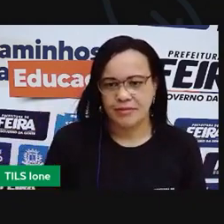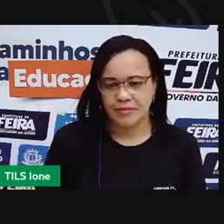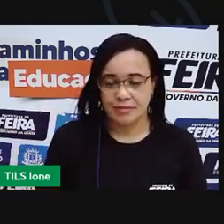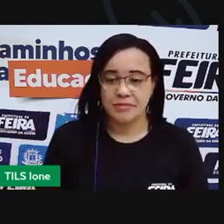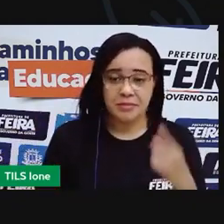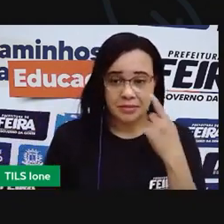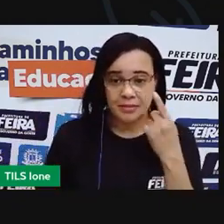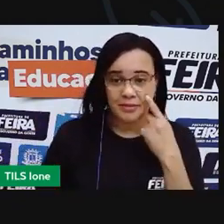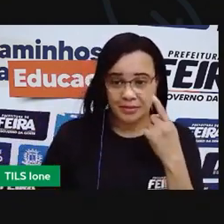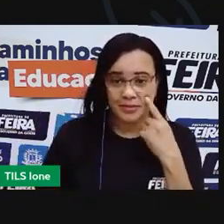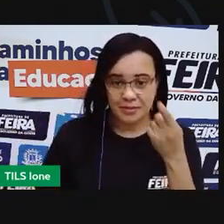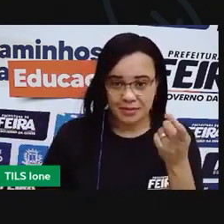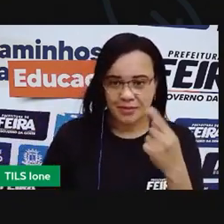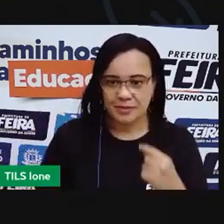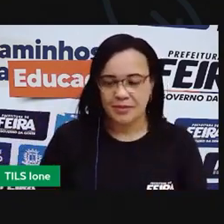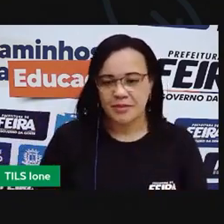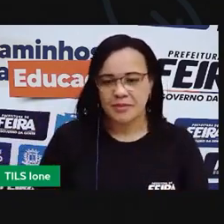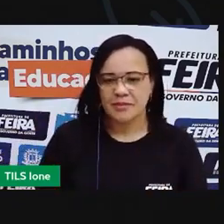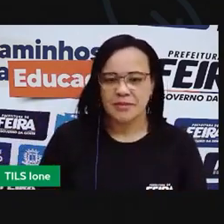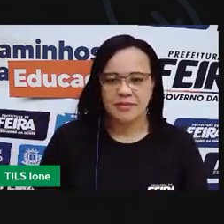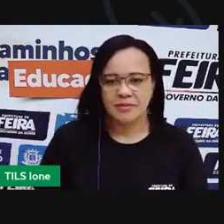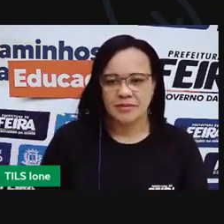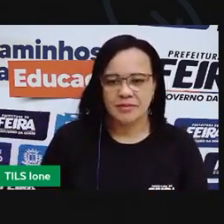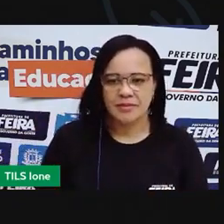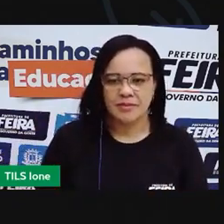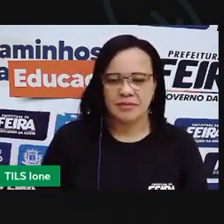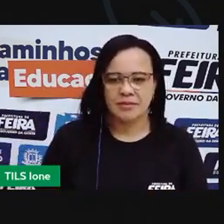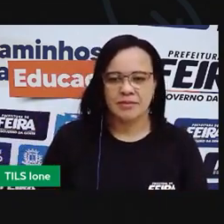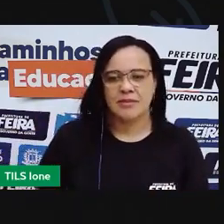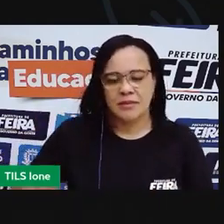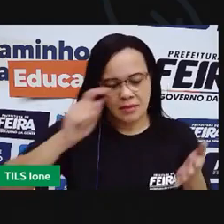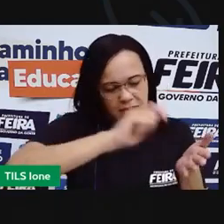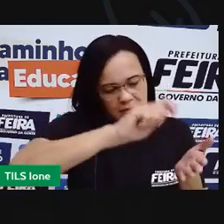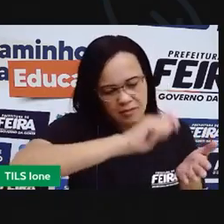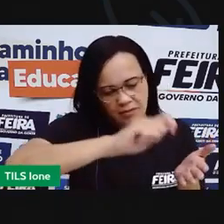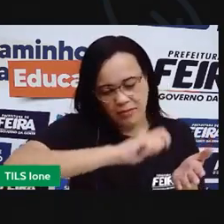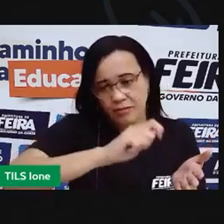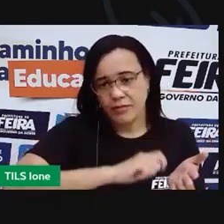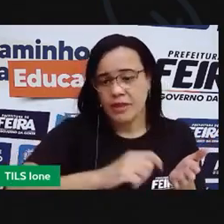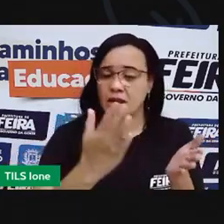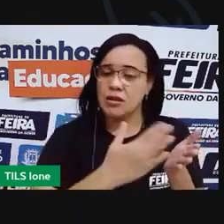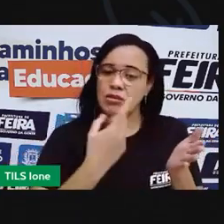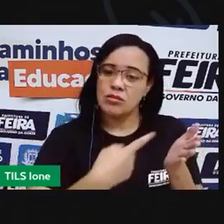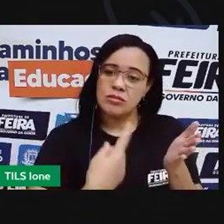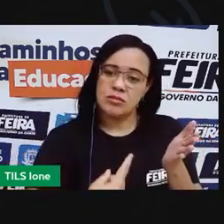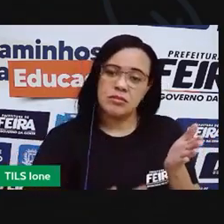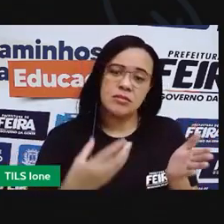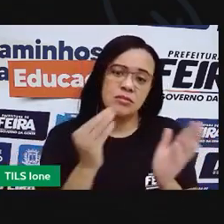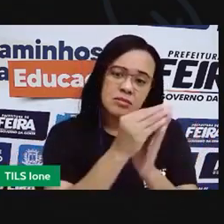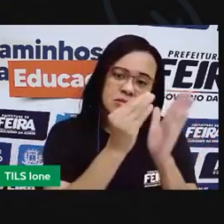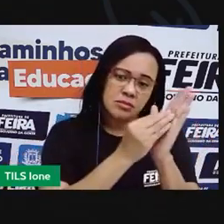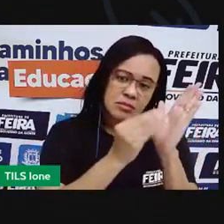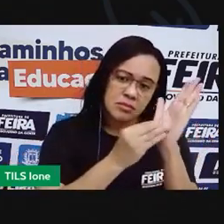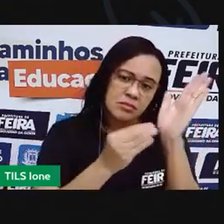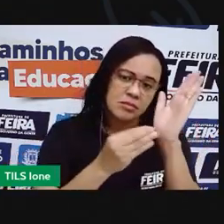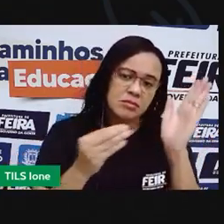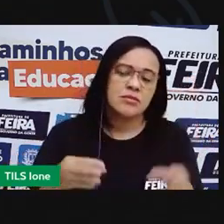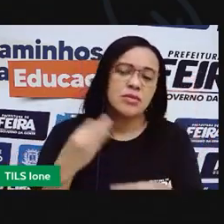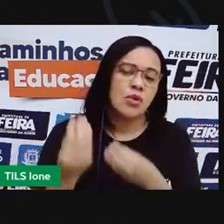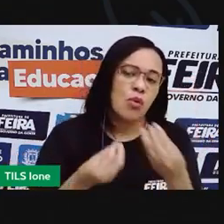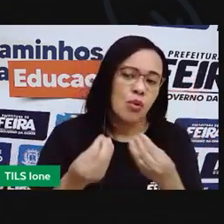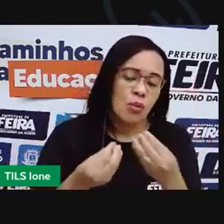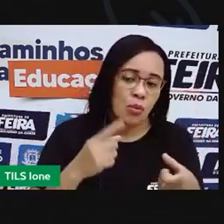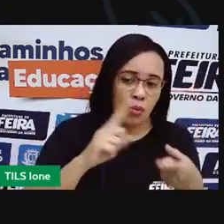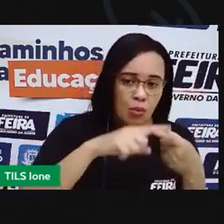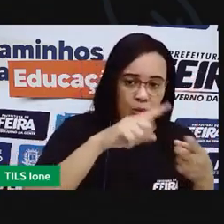vamos ver então vá registrando aí no seu caderno para a gente não se perdem nessa filha que eu